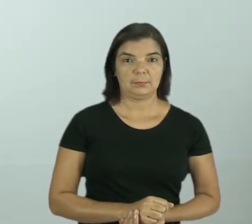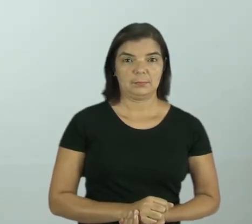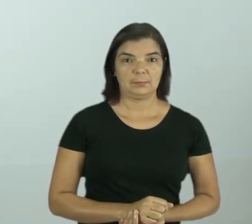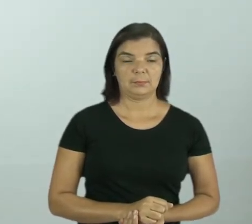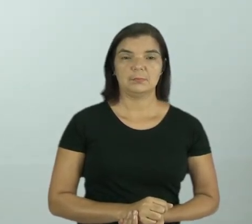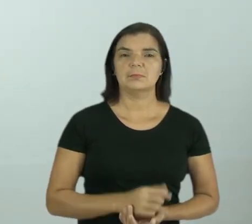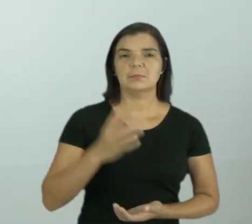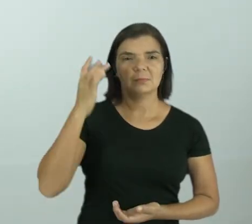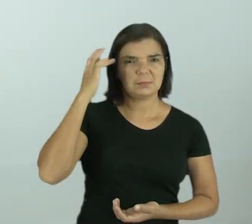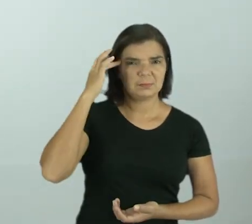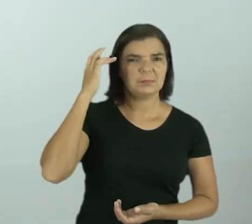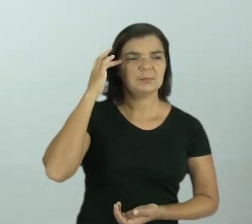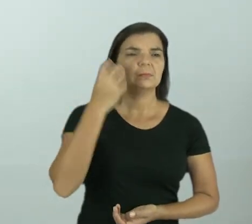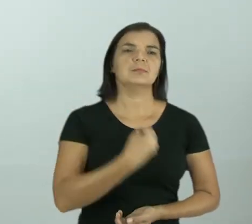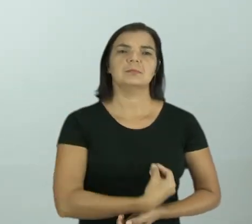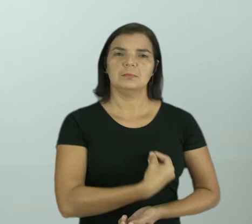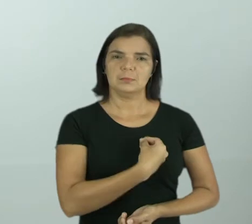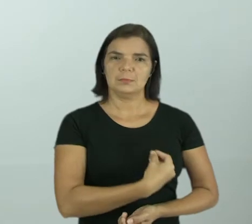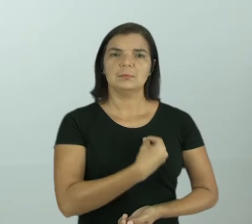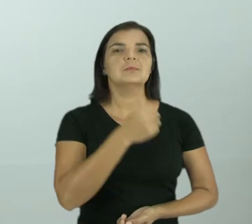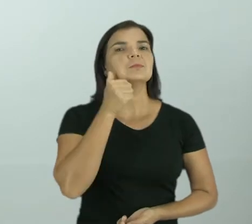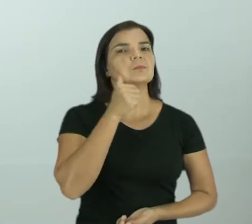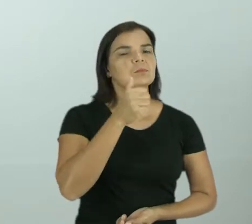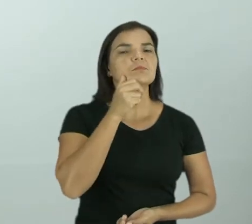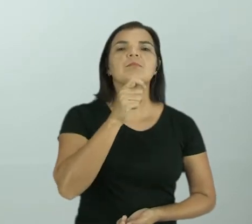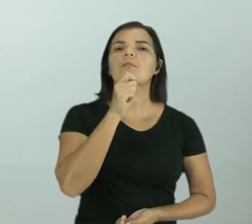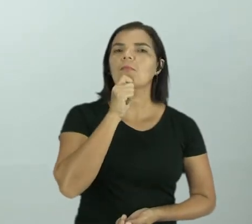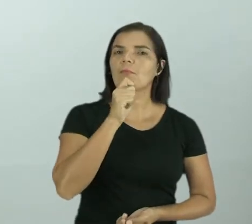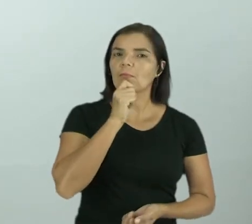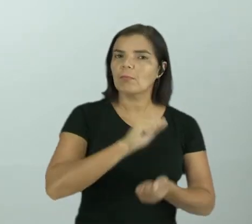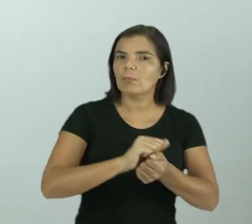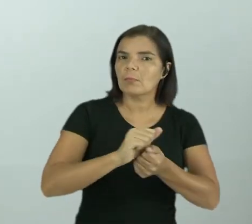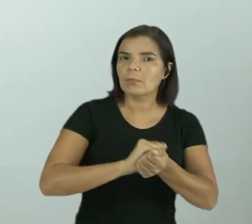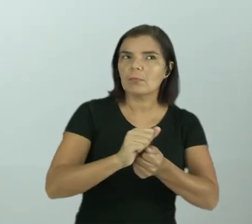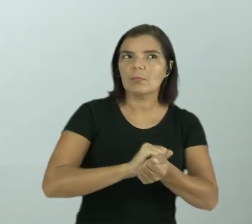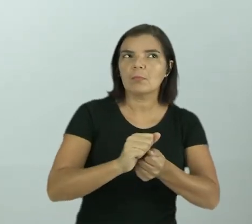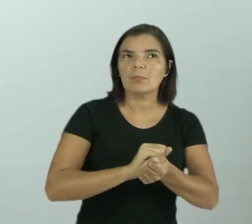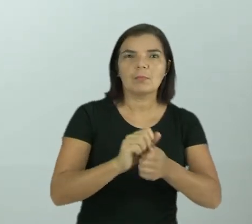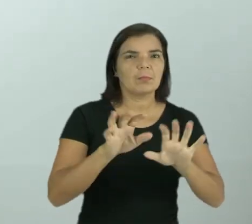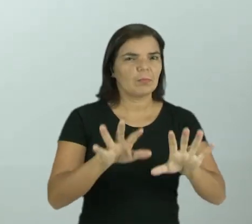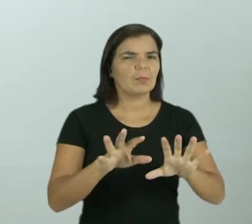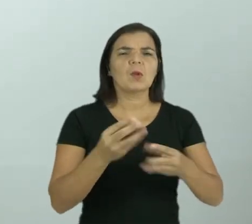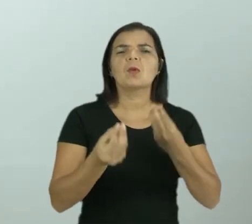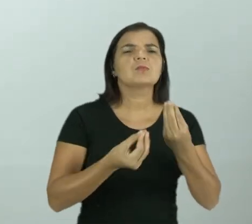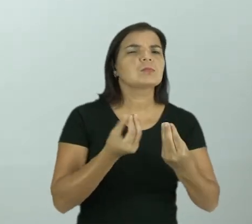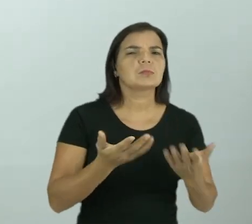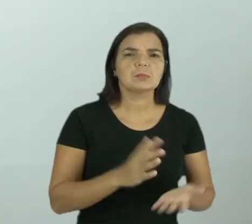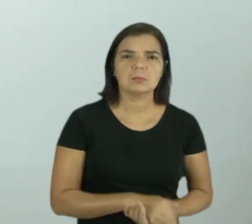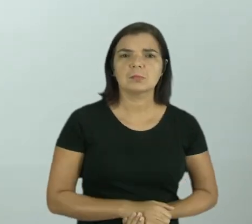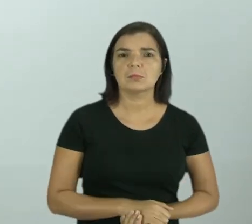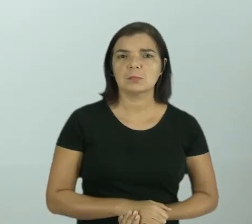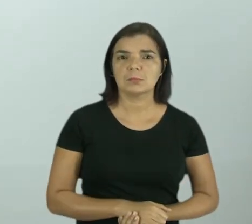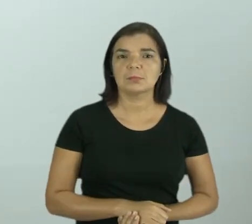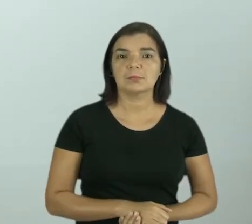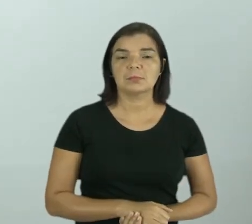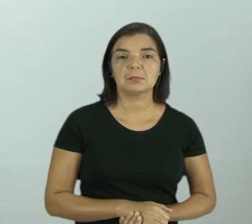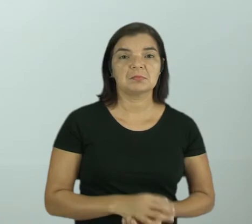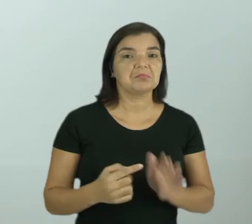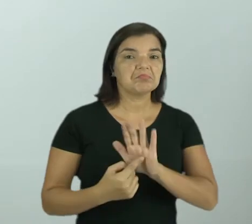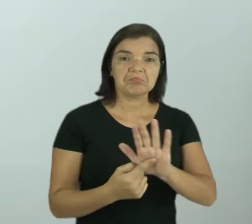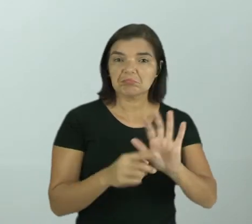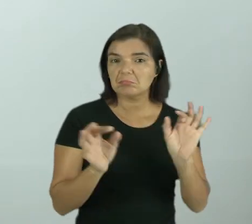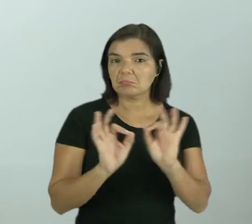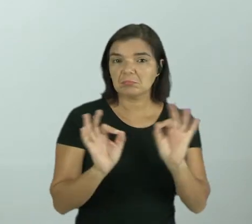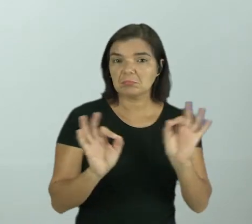Será que existem mulheres que ainda lavam suas roupas assim? Mas assim como? Nem foi